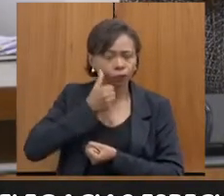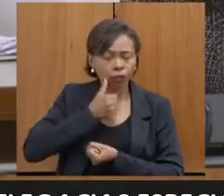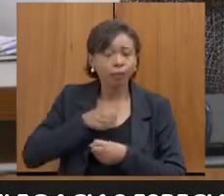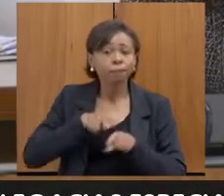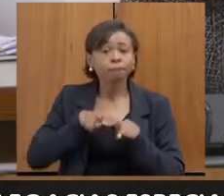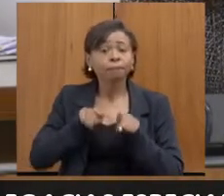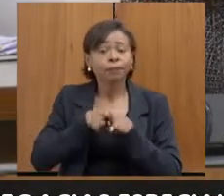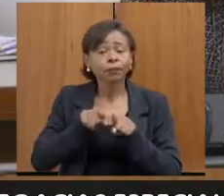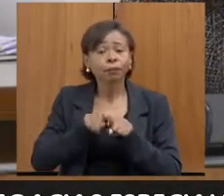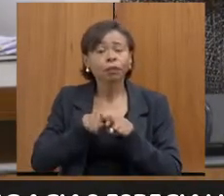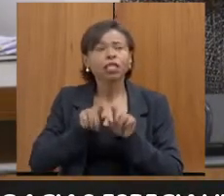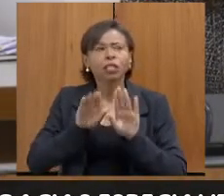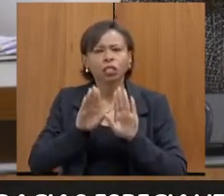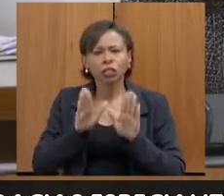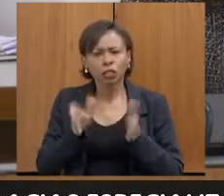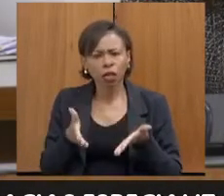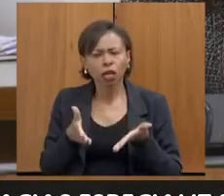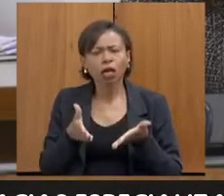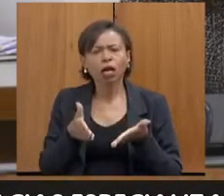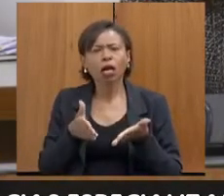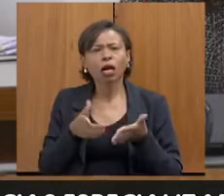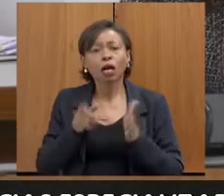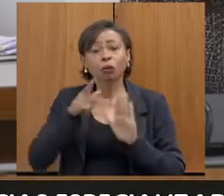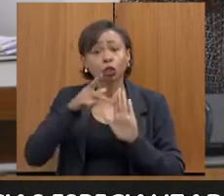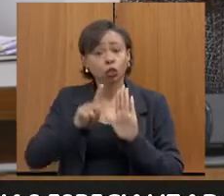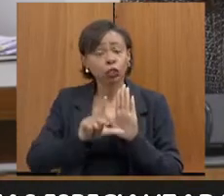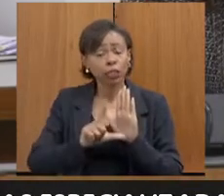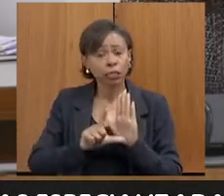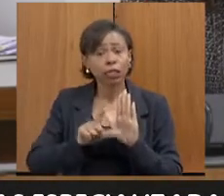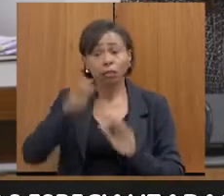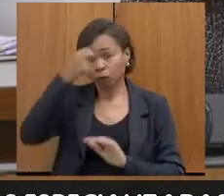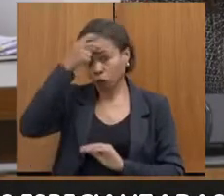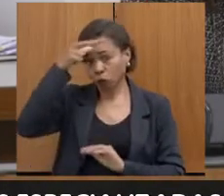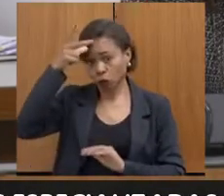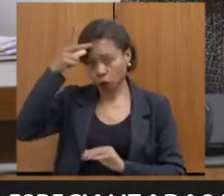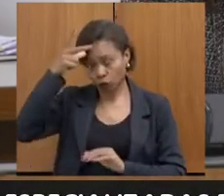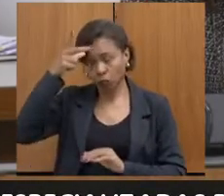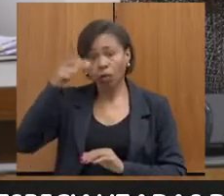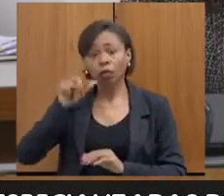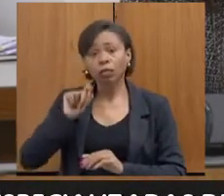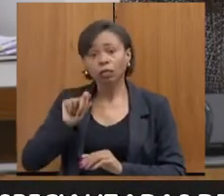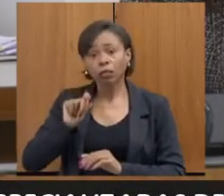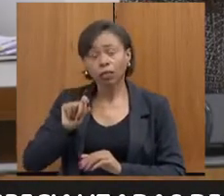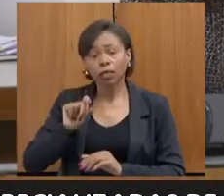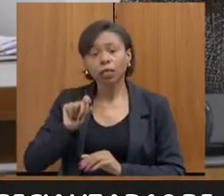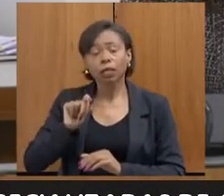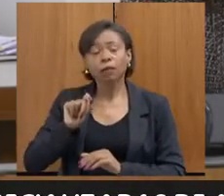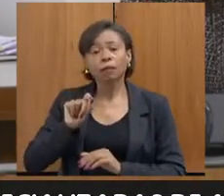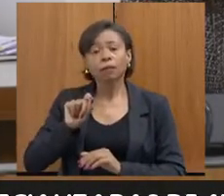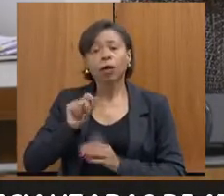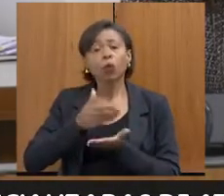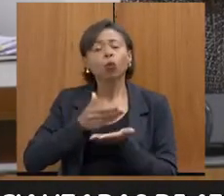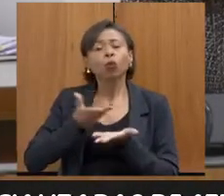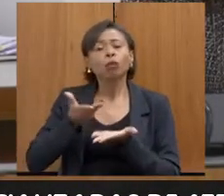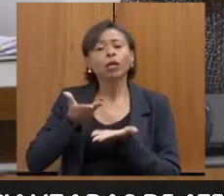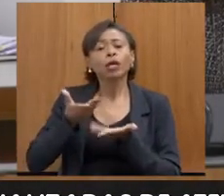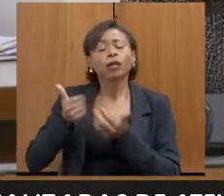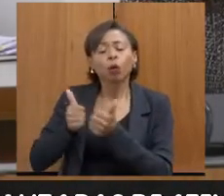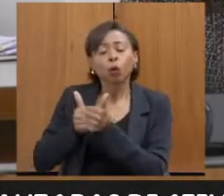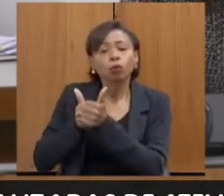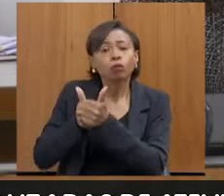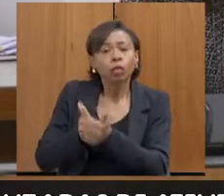foi até feito um projeto de lei da prefeitura mesmo para iniciar um acompanhamento